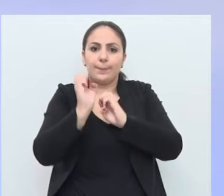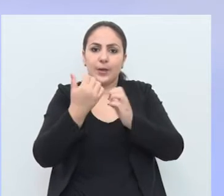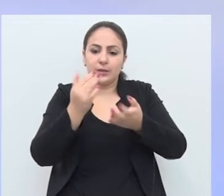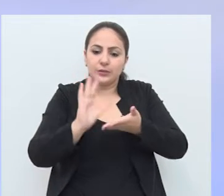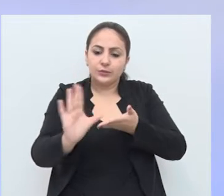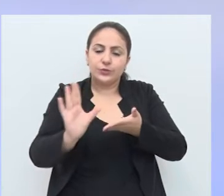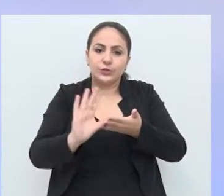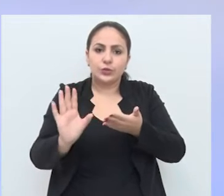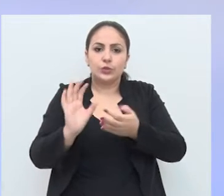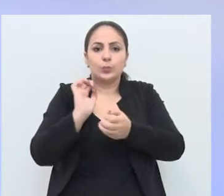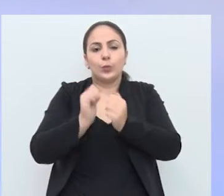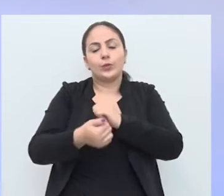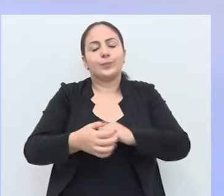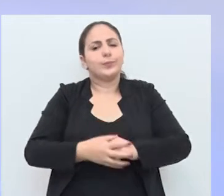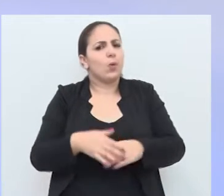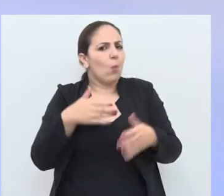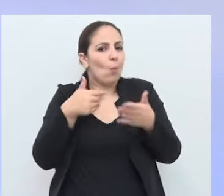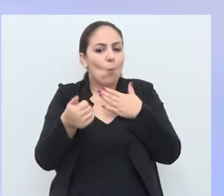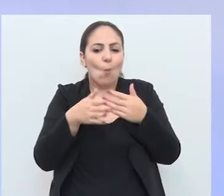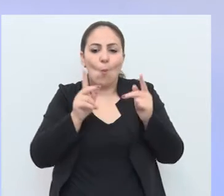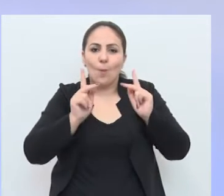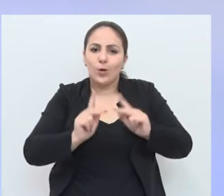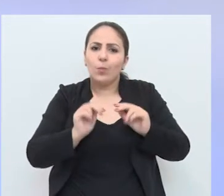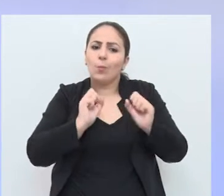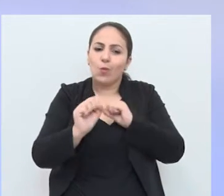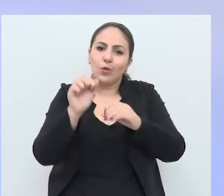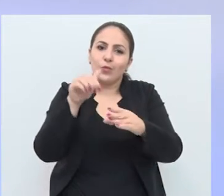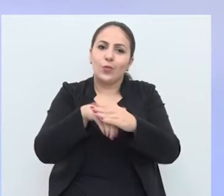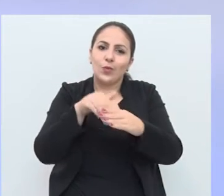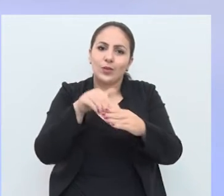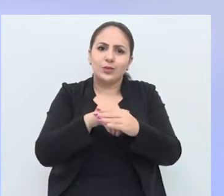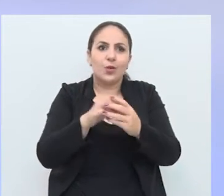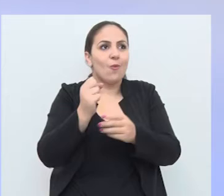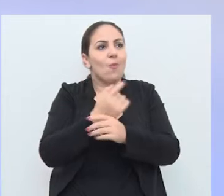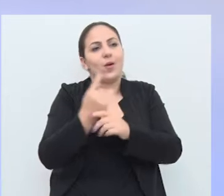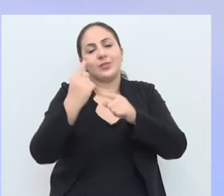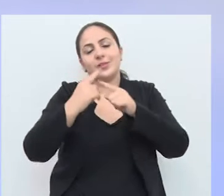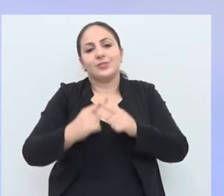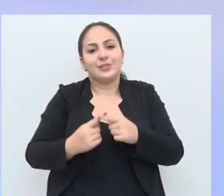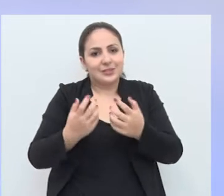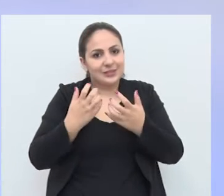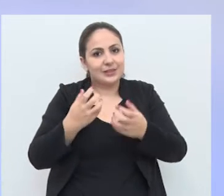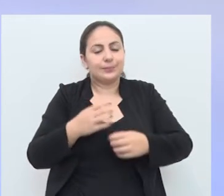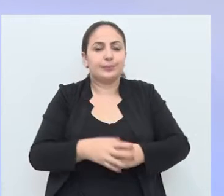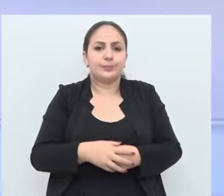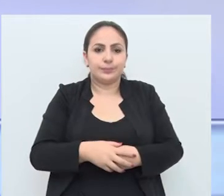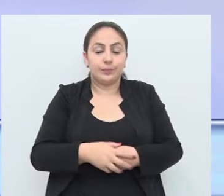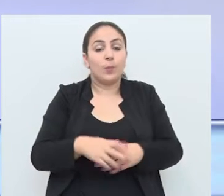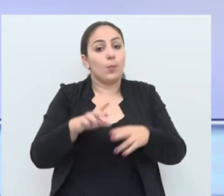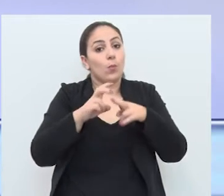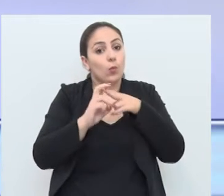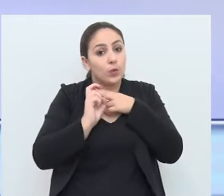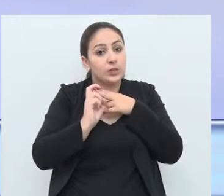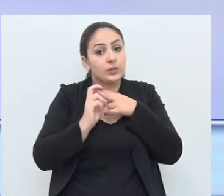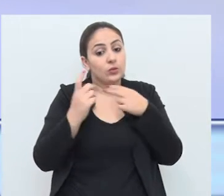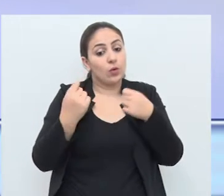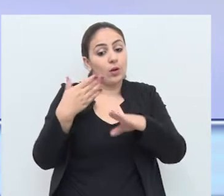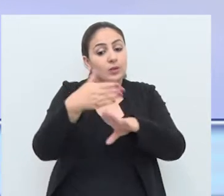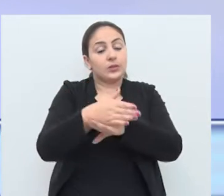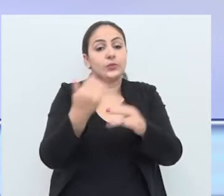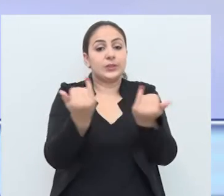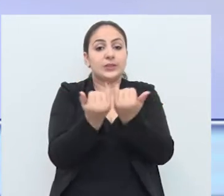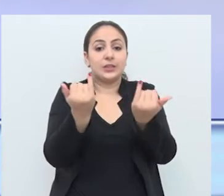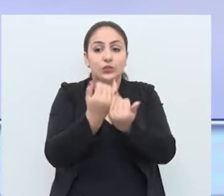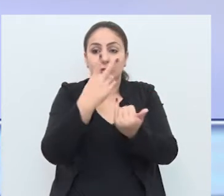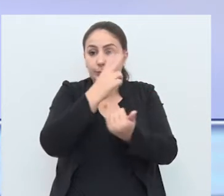incentivadora do esporte. Qualquer pessoa pode votar quantas vezes quiser. Para isso, basta